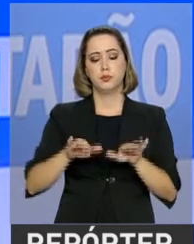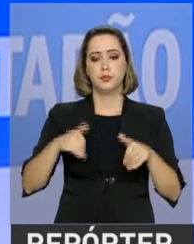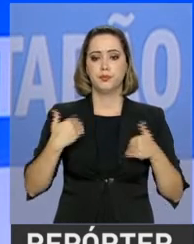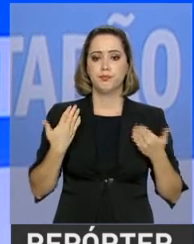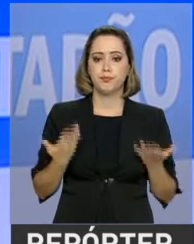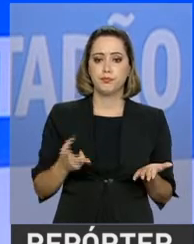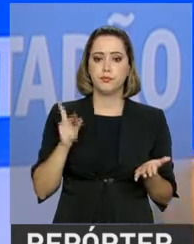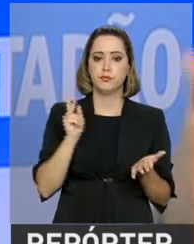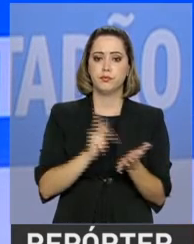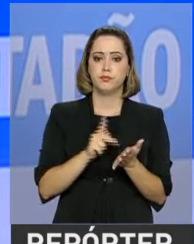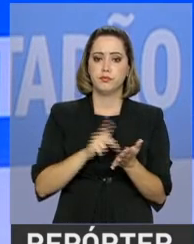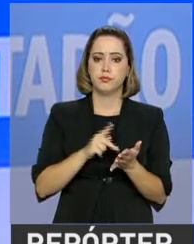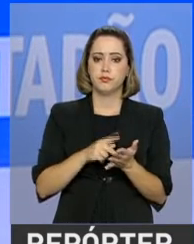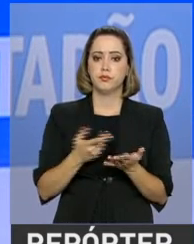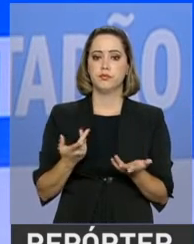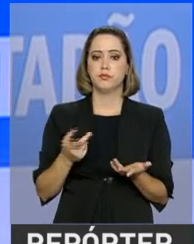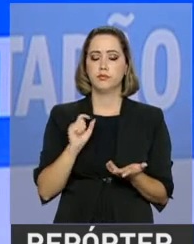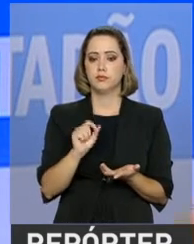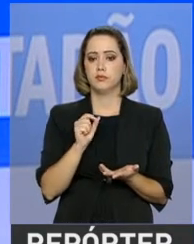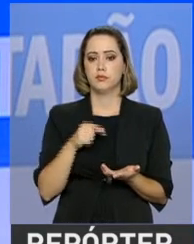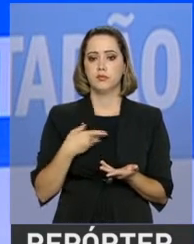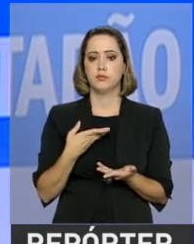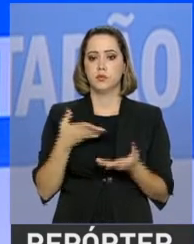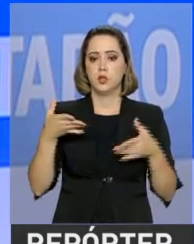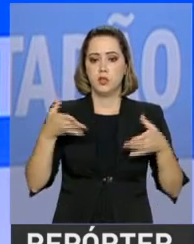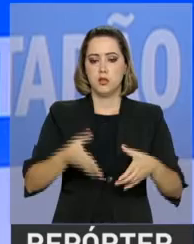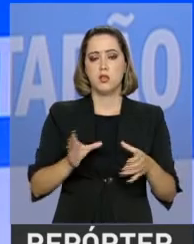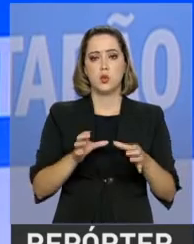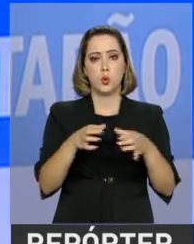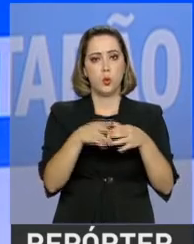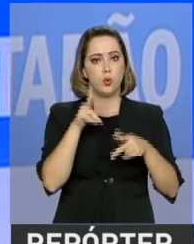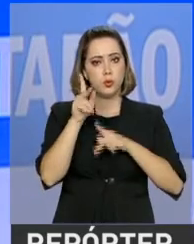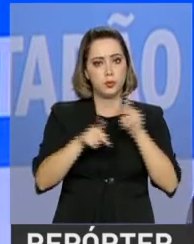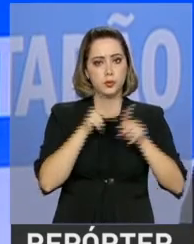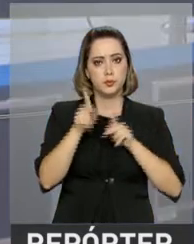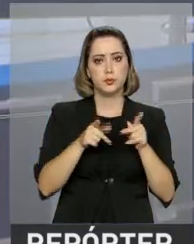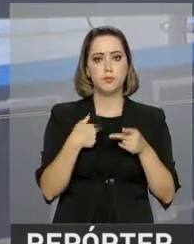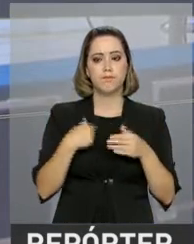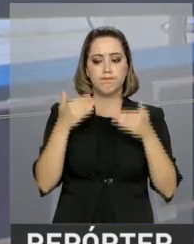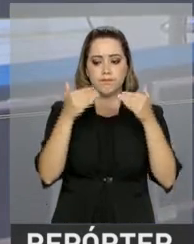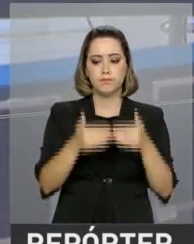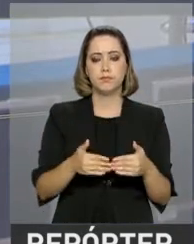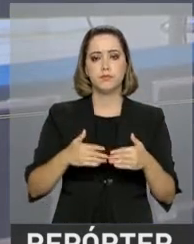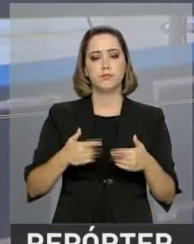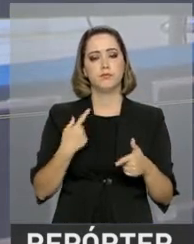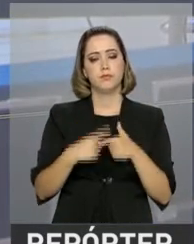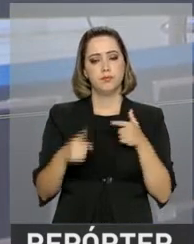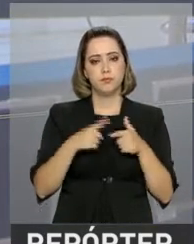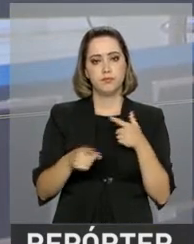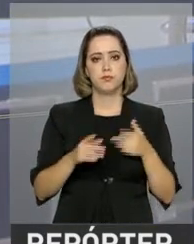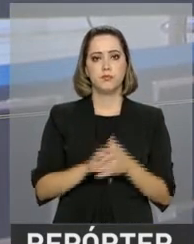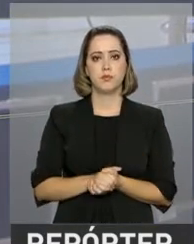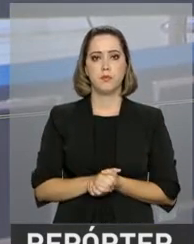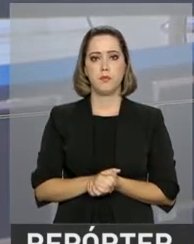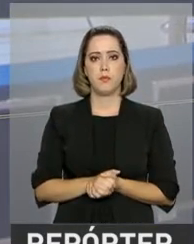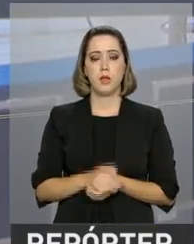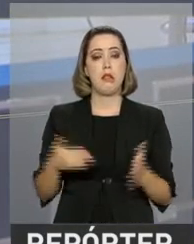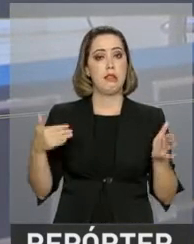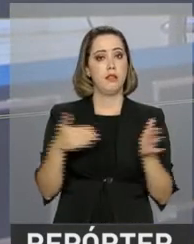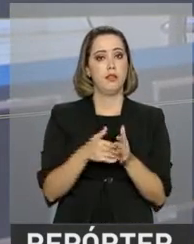de fato, compete a esta geração de brasileiros enfrentar esse problema. E vale destacar que, até